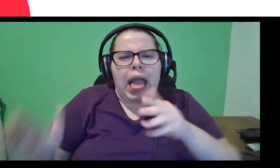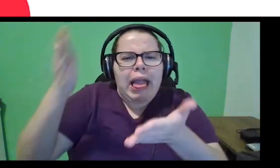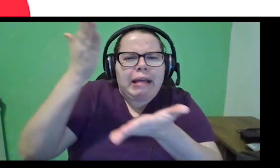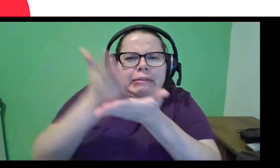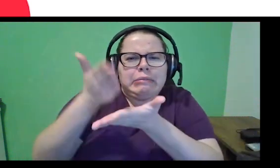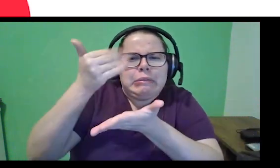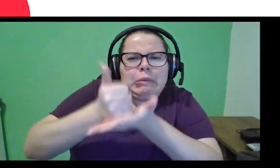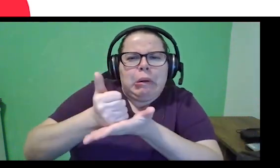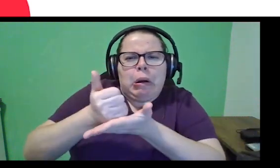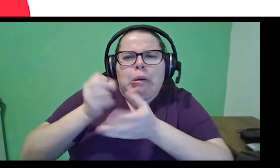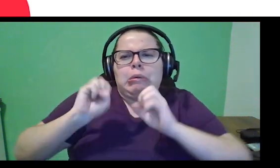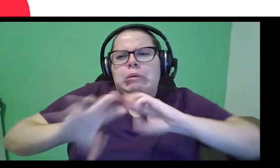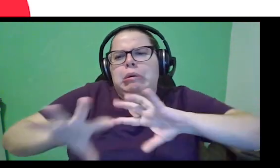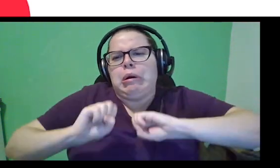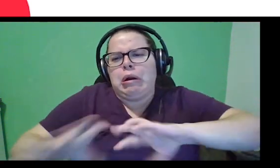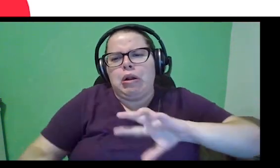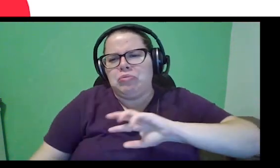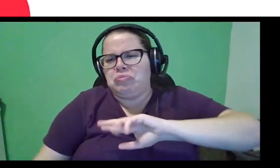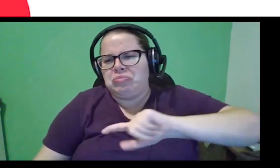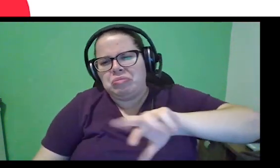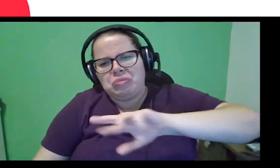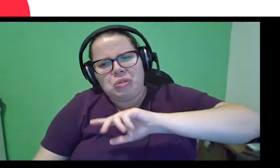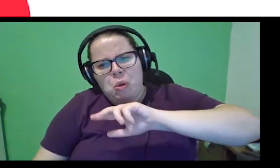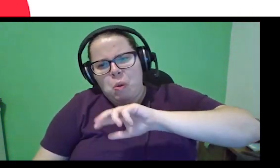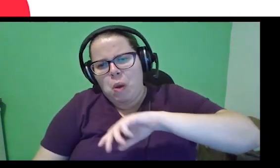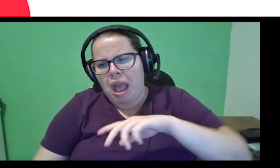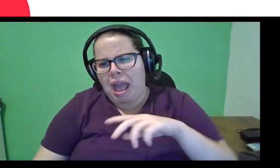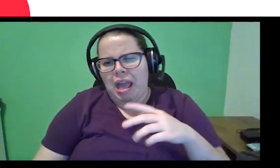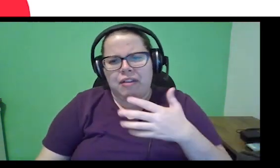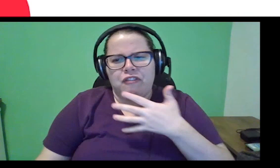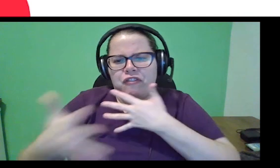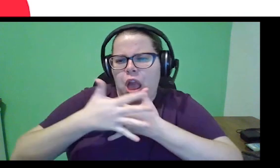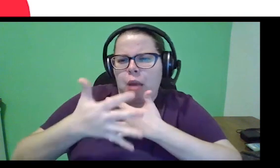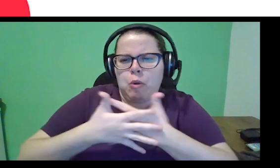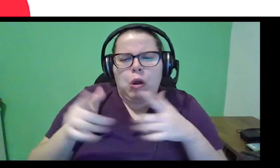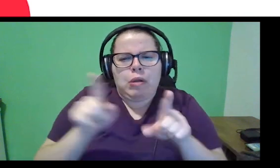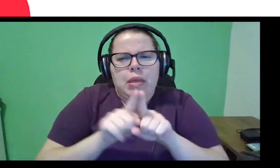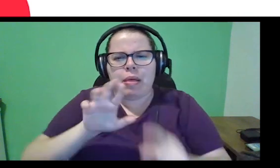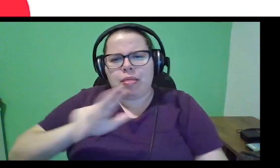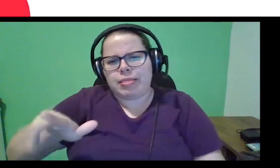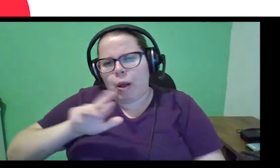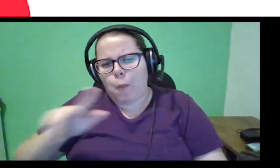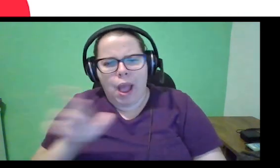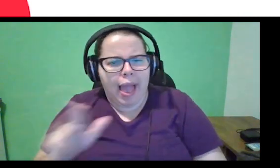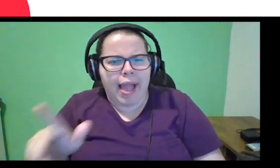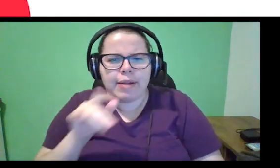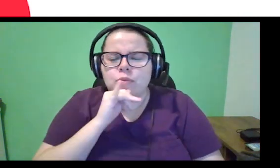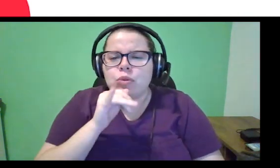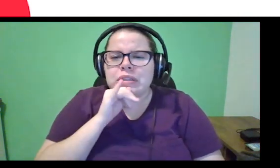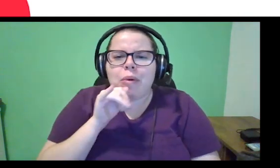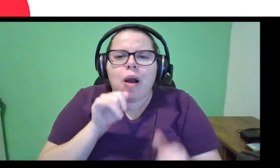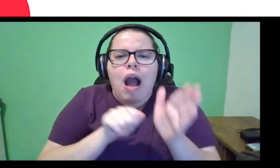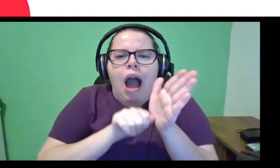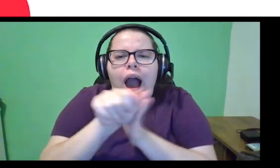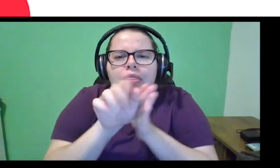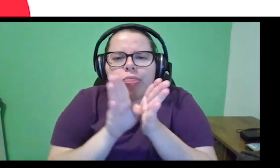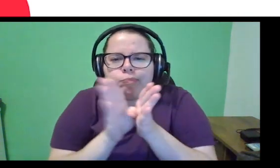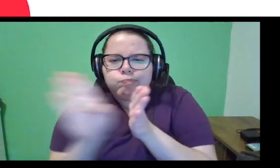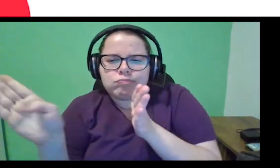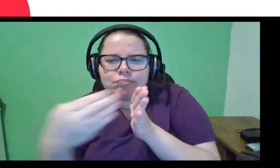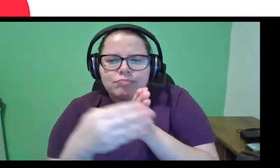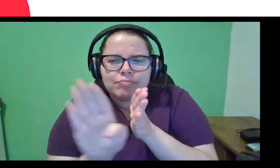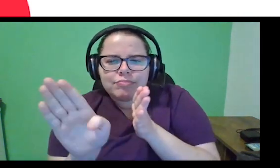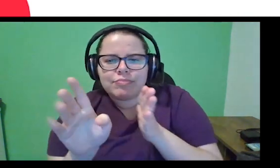né, não é isso que eu vou fazer, a gente não vai tratar um framework, também não se trata de um atalho, né, para a gente